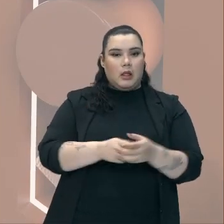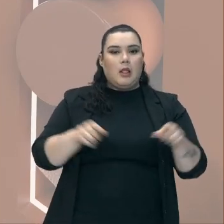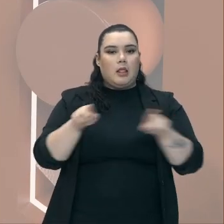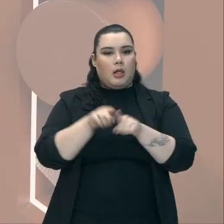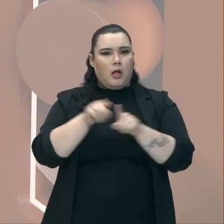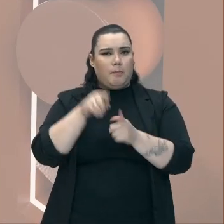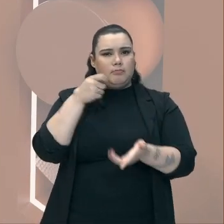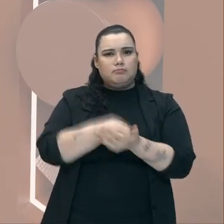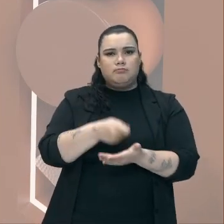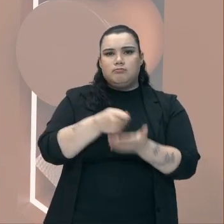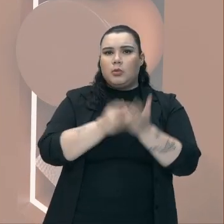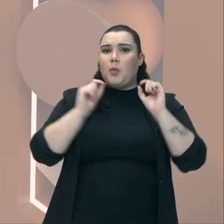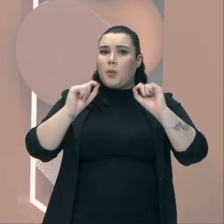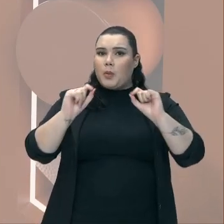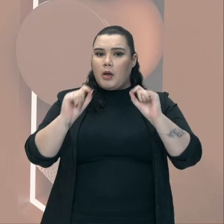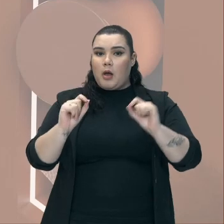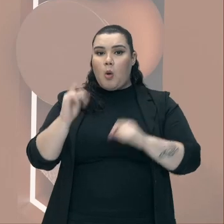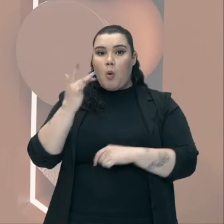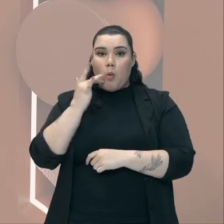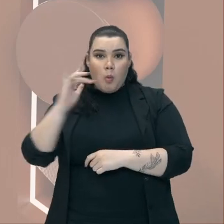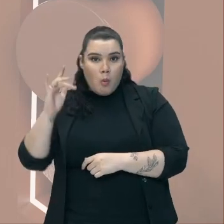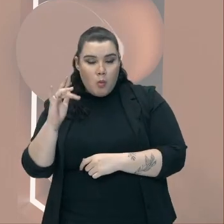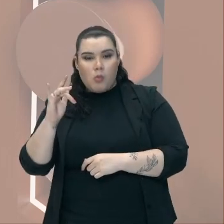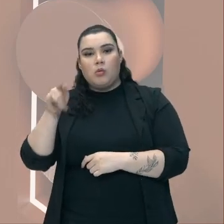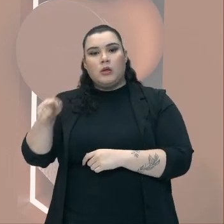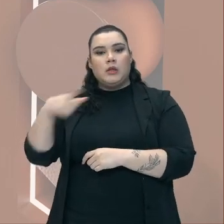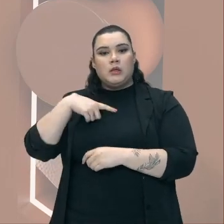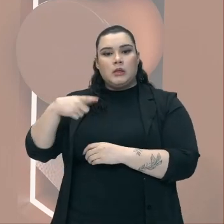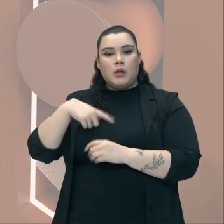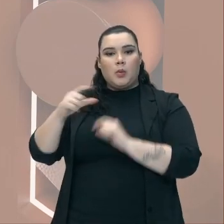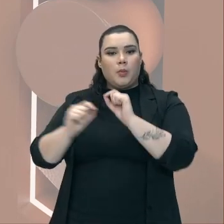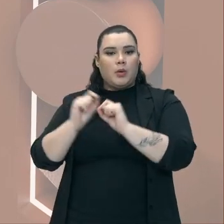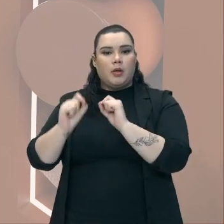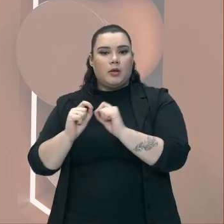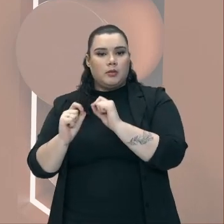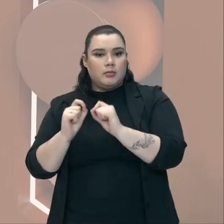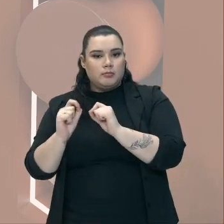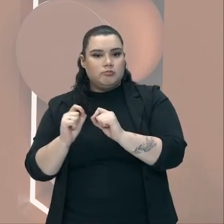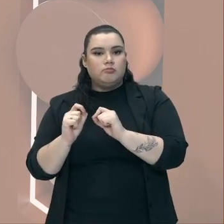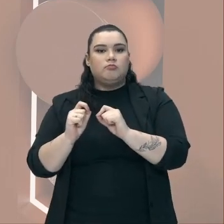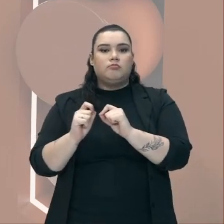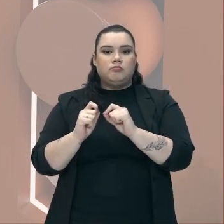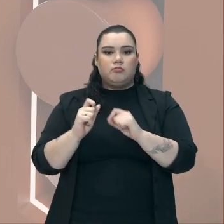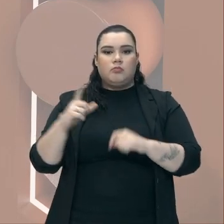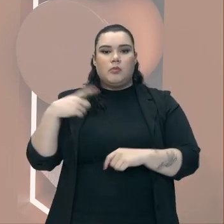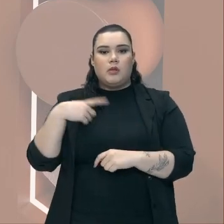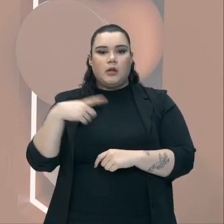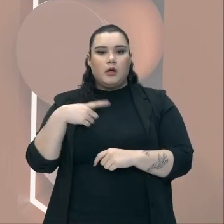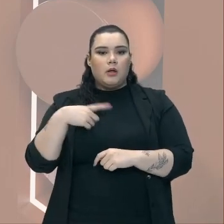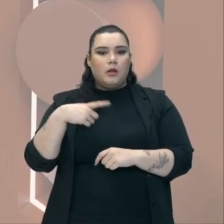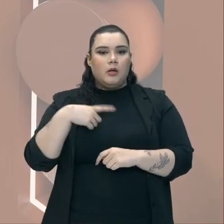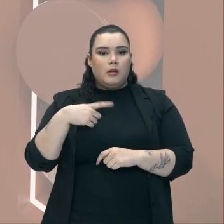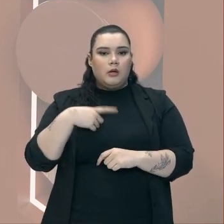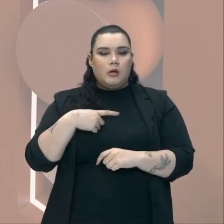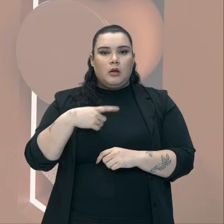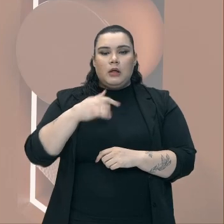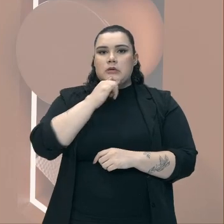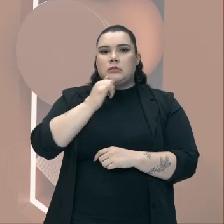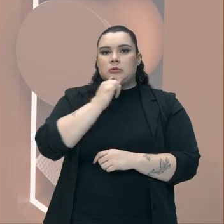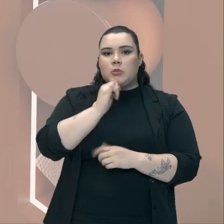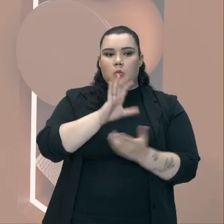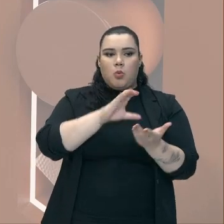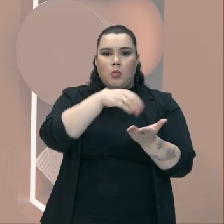ouro Passasse por uma Por um Por uma casa Por um órgão